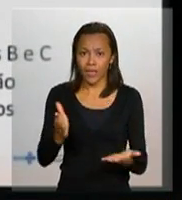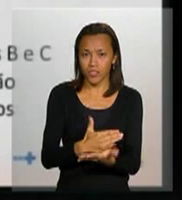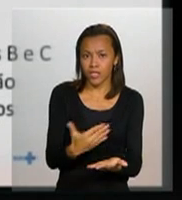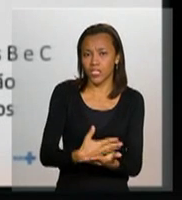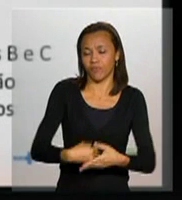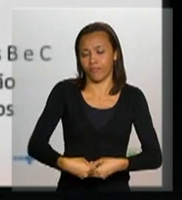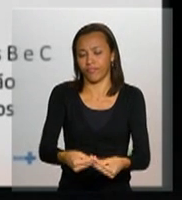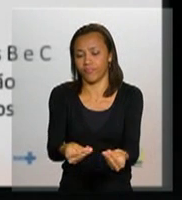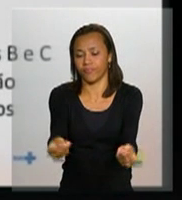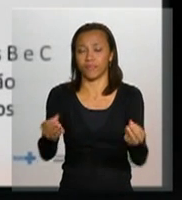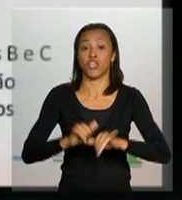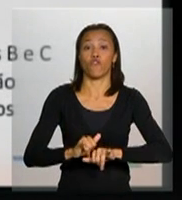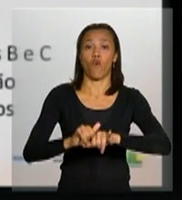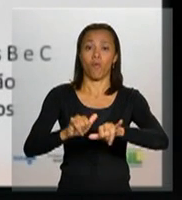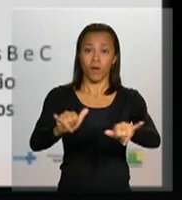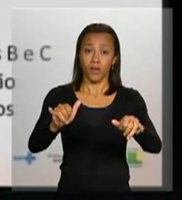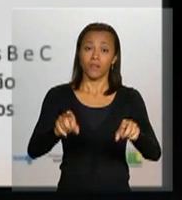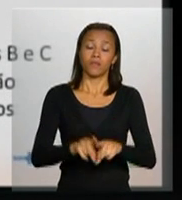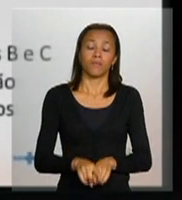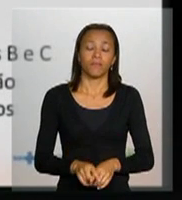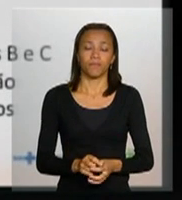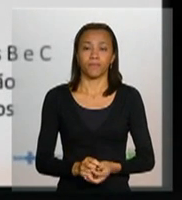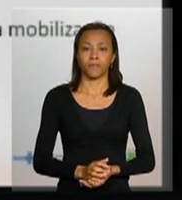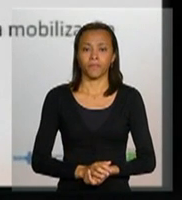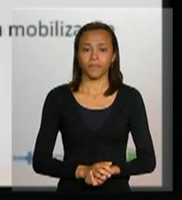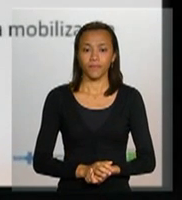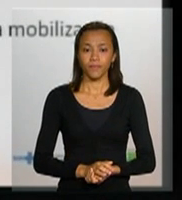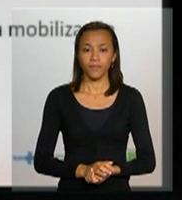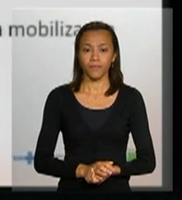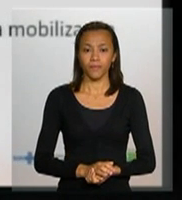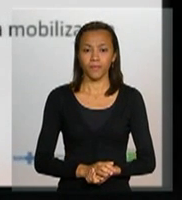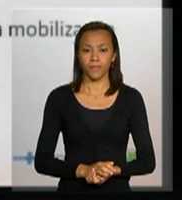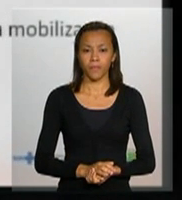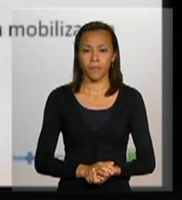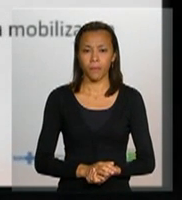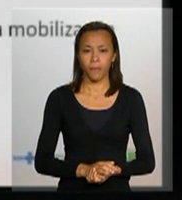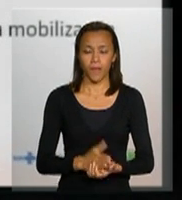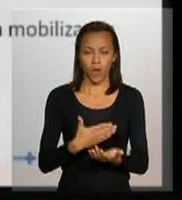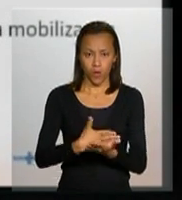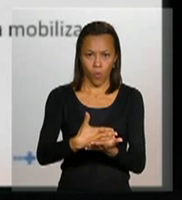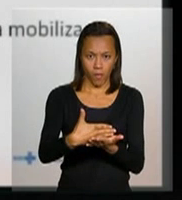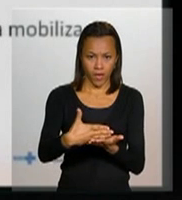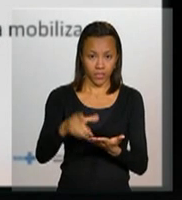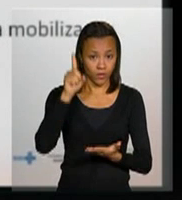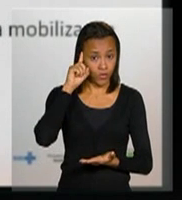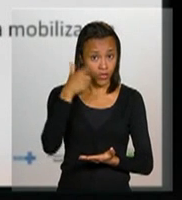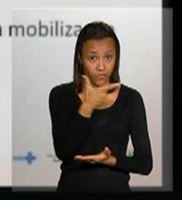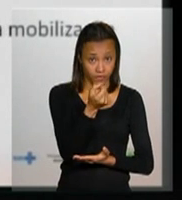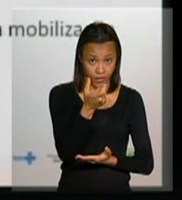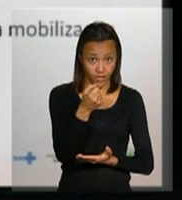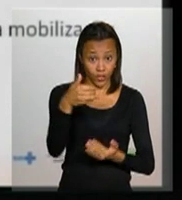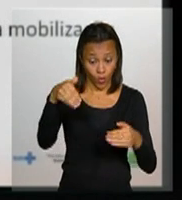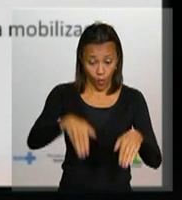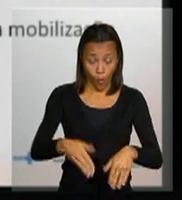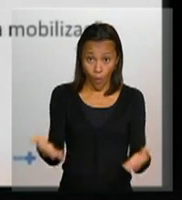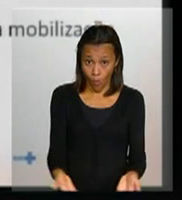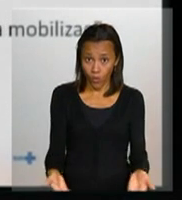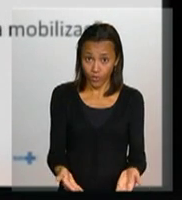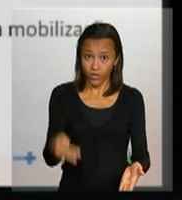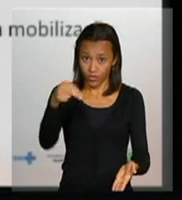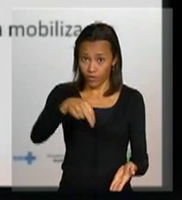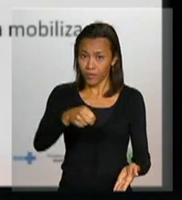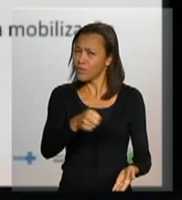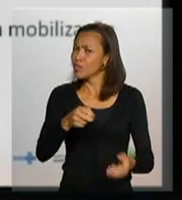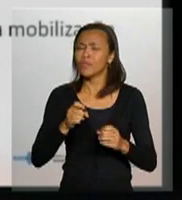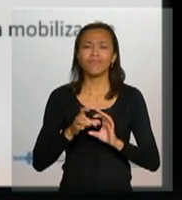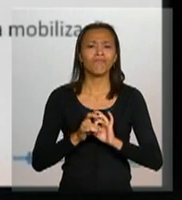já estão com vocês, e aconselhamento pré e pós-teste. Pode passar? Começa 20 de novembro, hoje, em todo